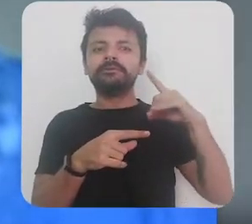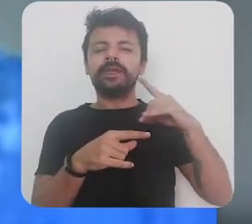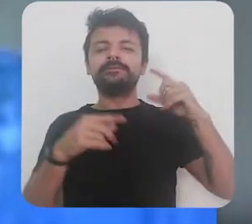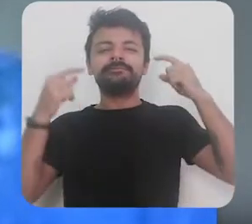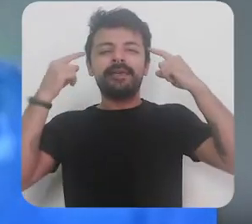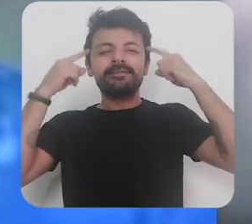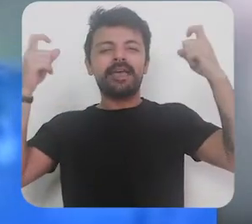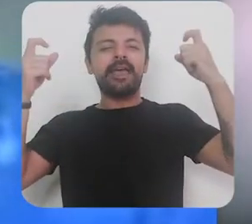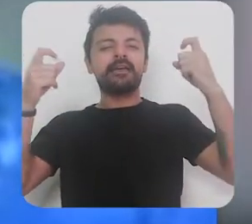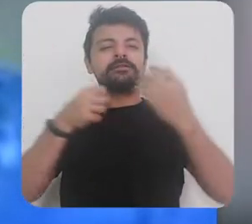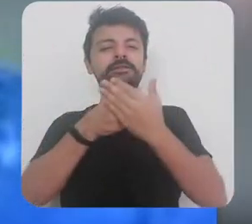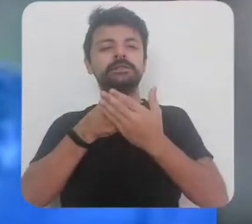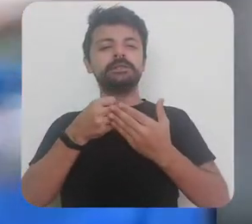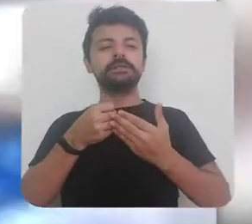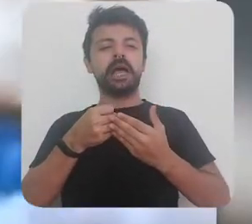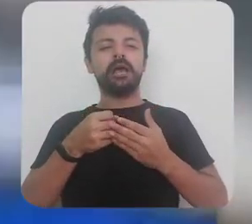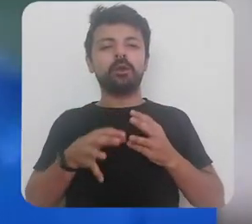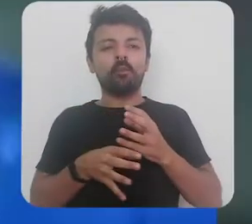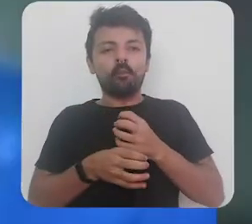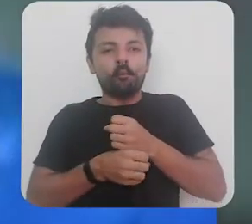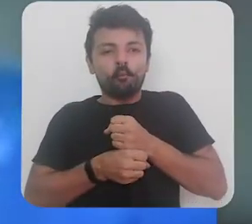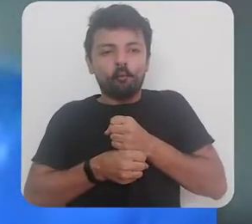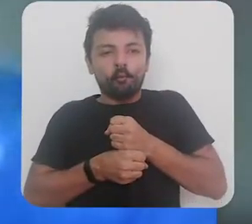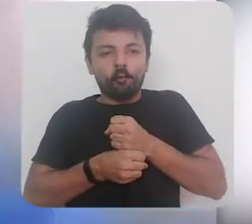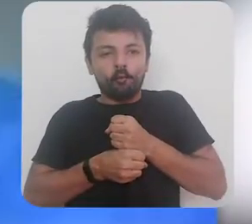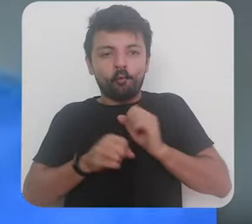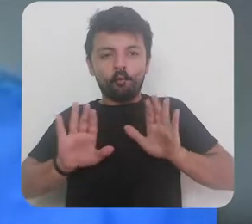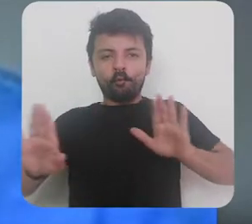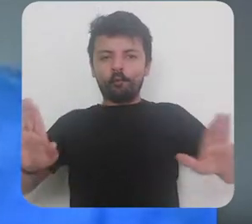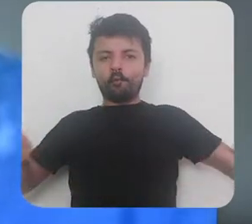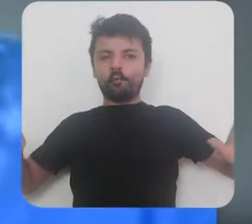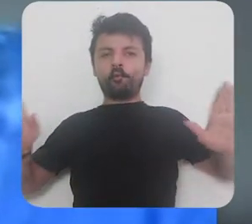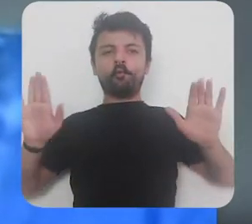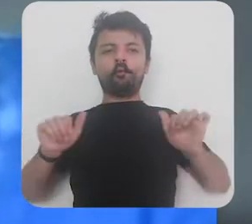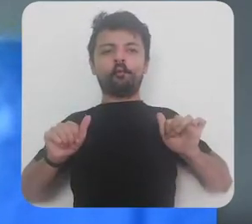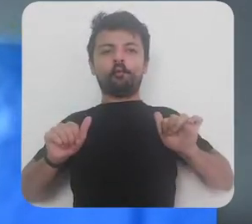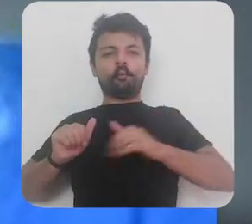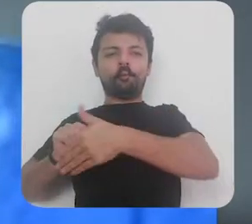chamados de Estado mínimo agora fazendo falta